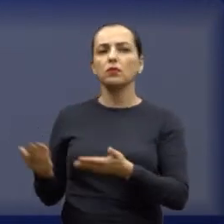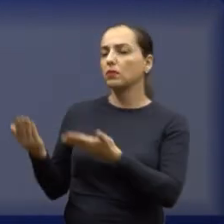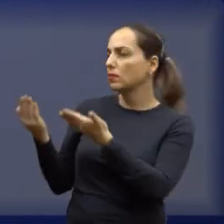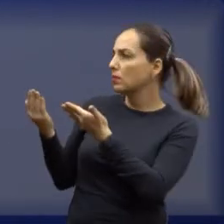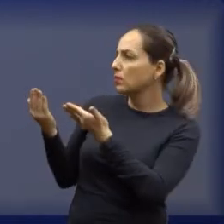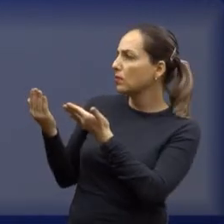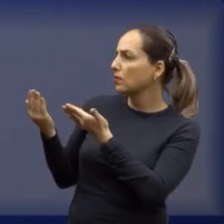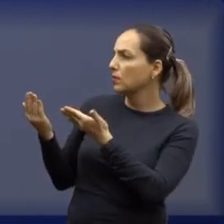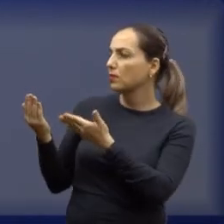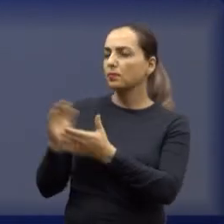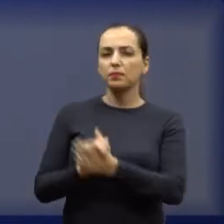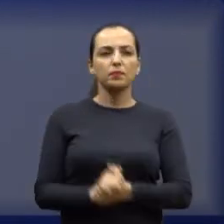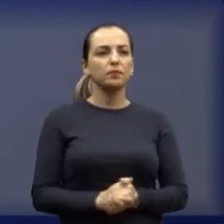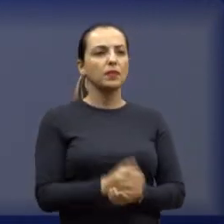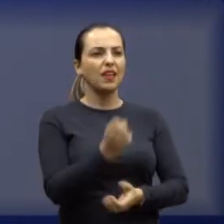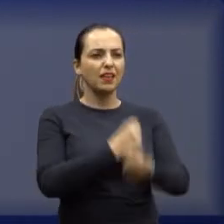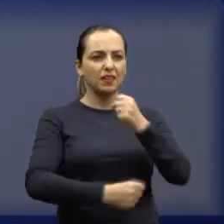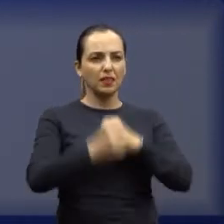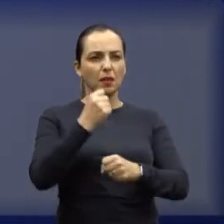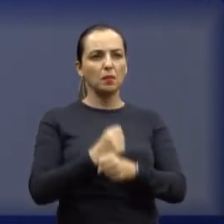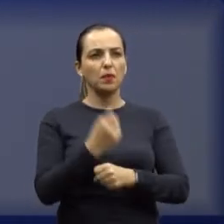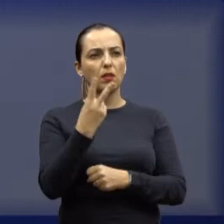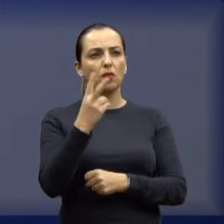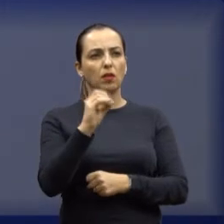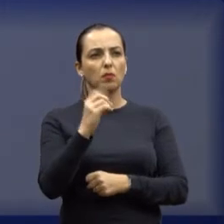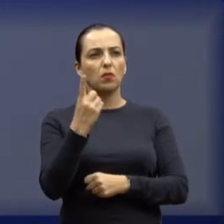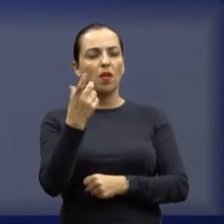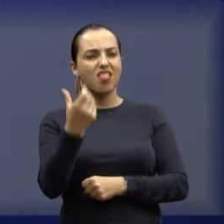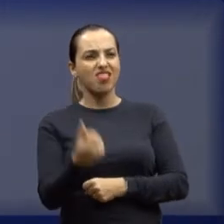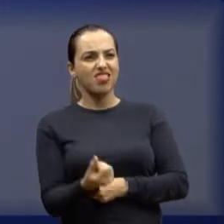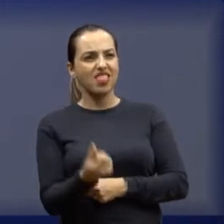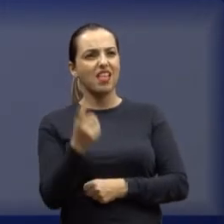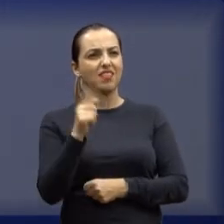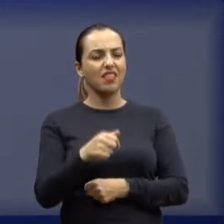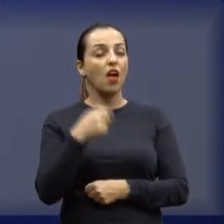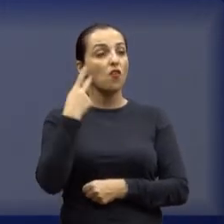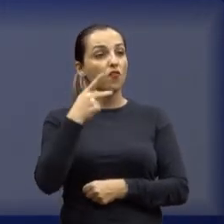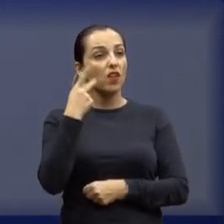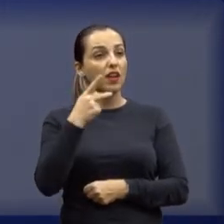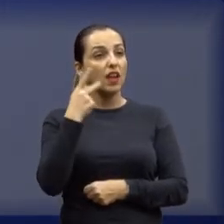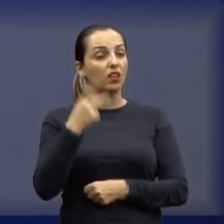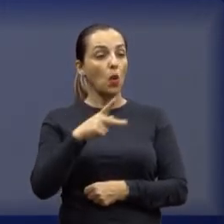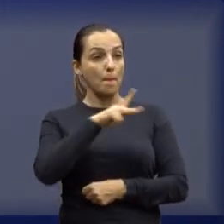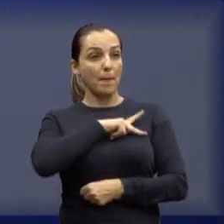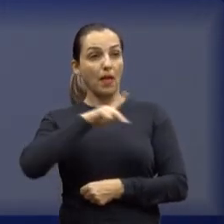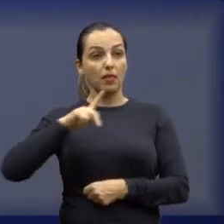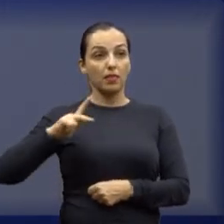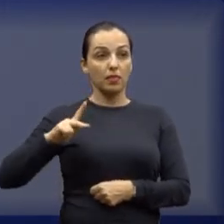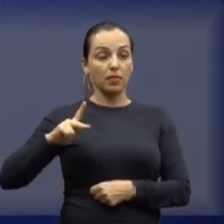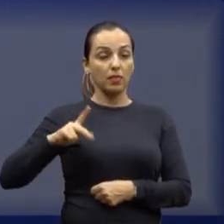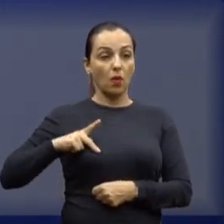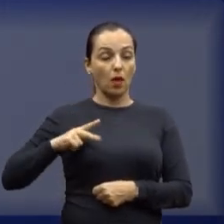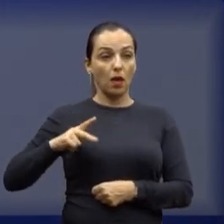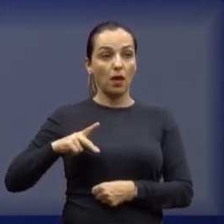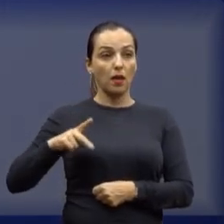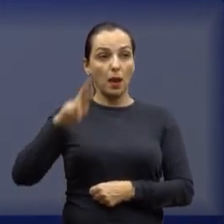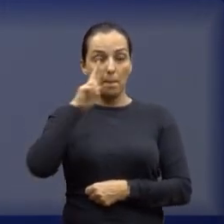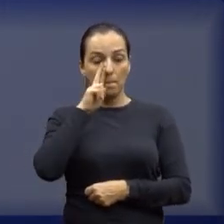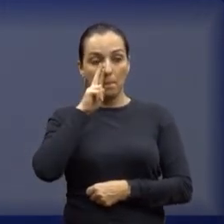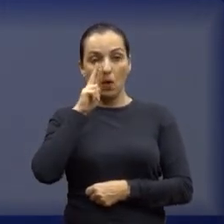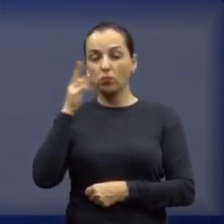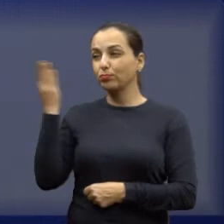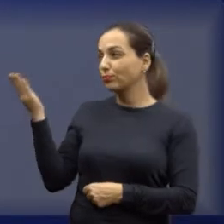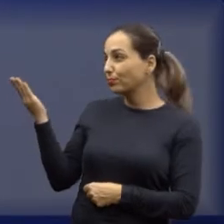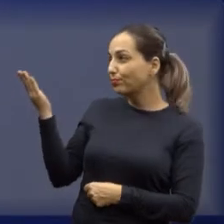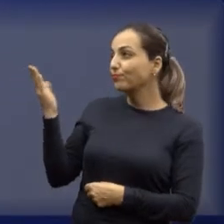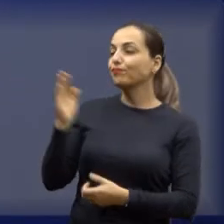em 2016, com o vereador Pastor Raimundo, que já apontava os buracos dessa rua. Vem,